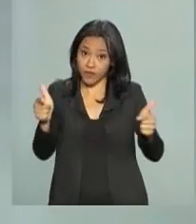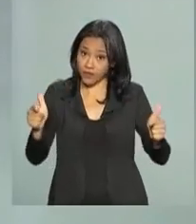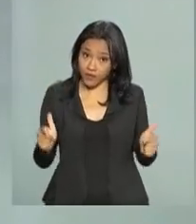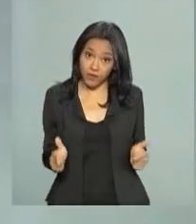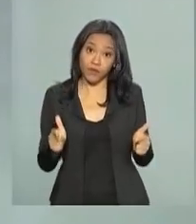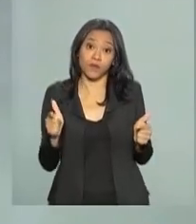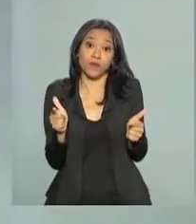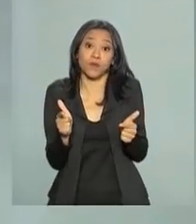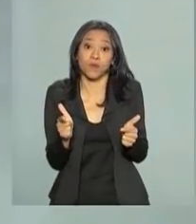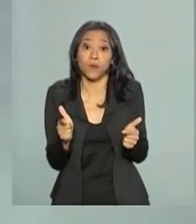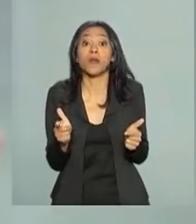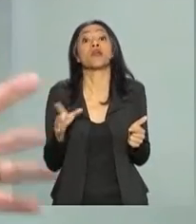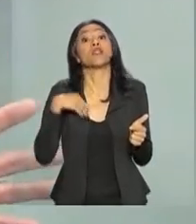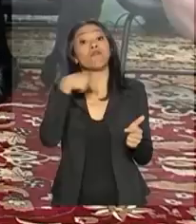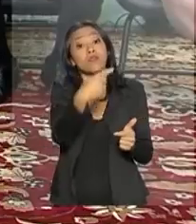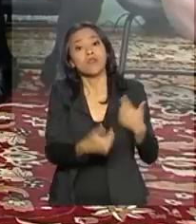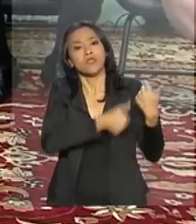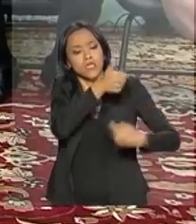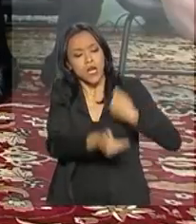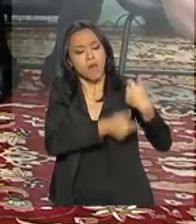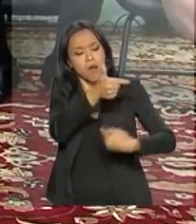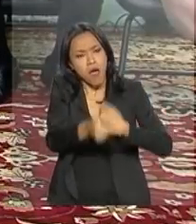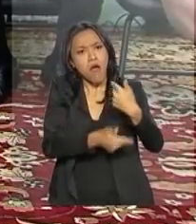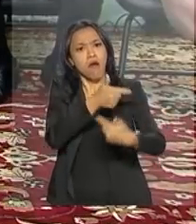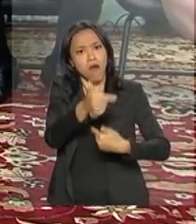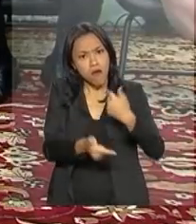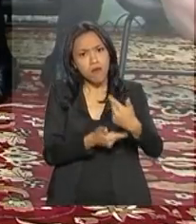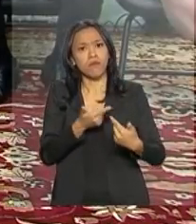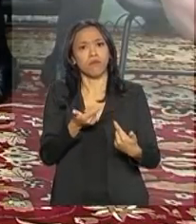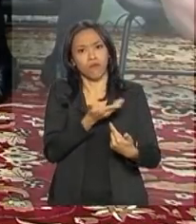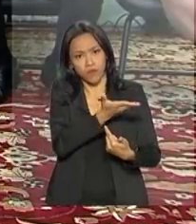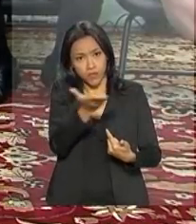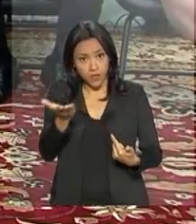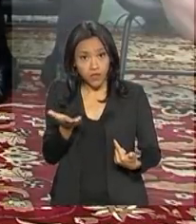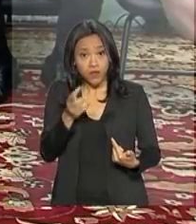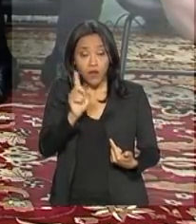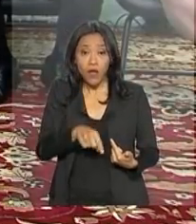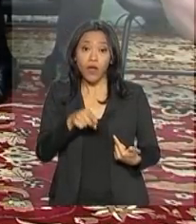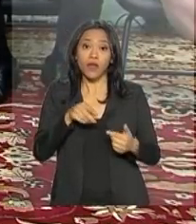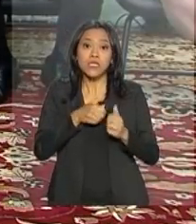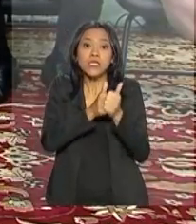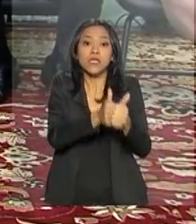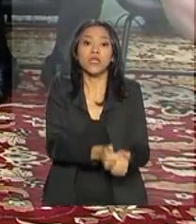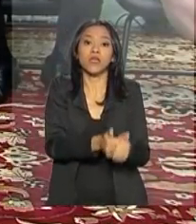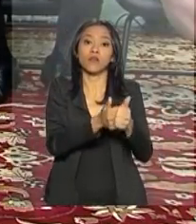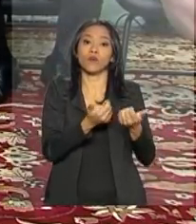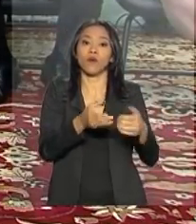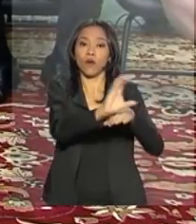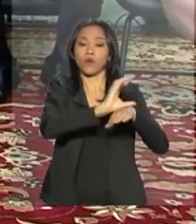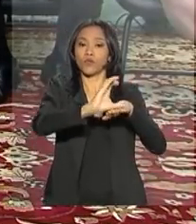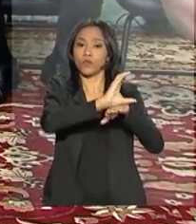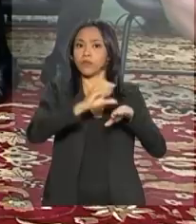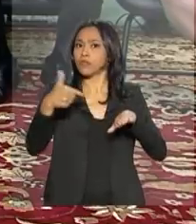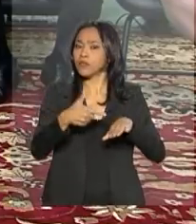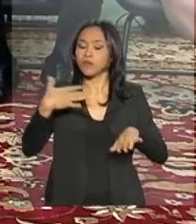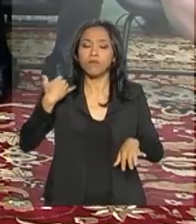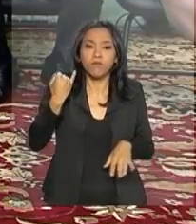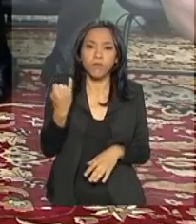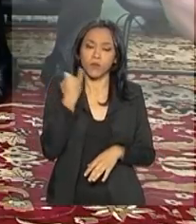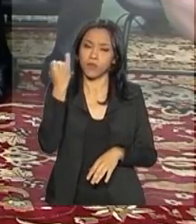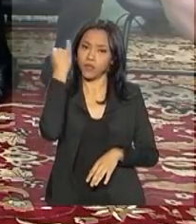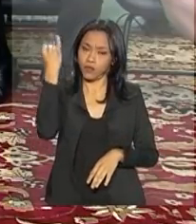os senhores fazem esse trabalho, pautados pelos senhores e senhoras, pelo texto constitucional, que é importantíssimo. Isso daí,